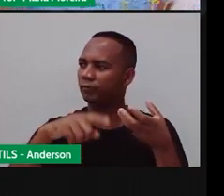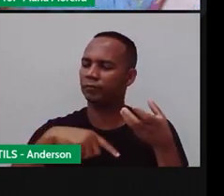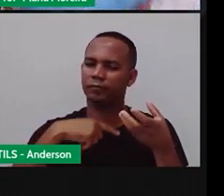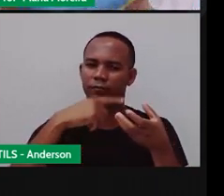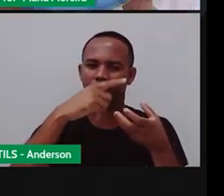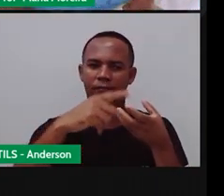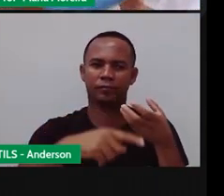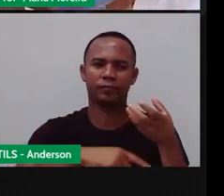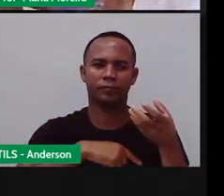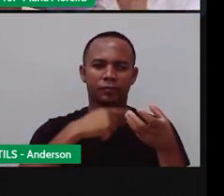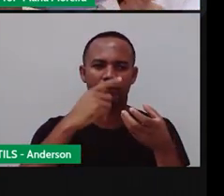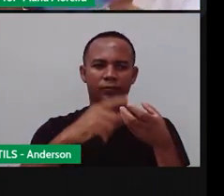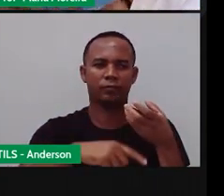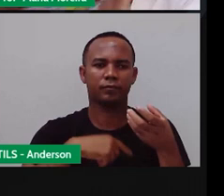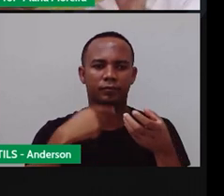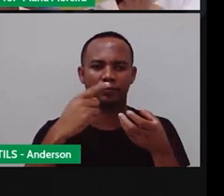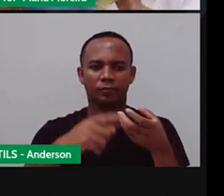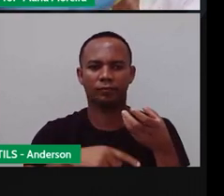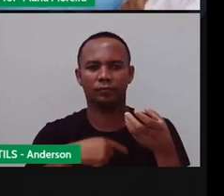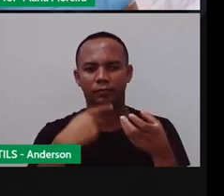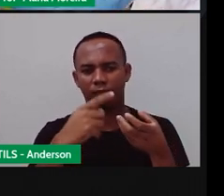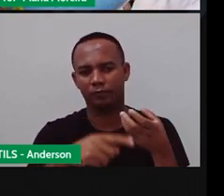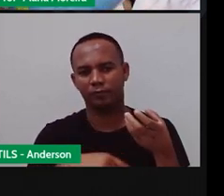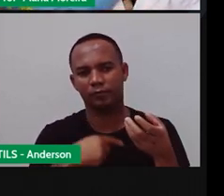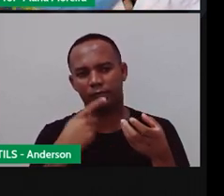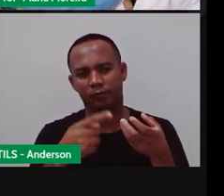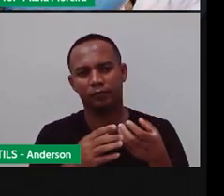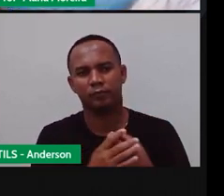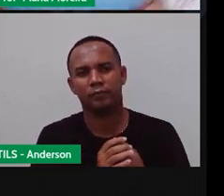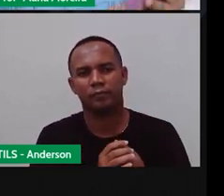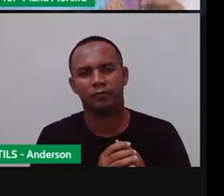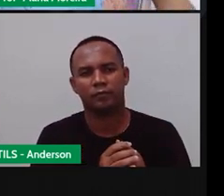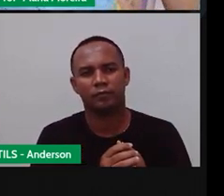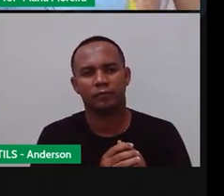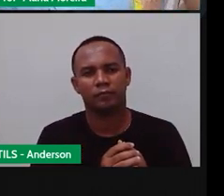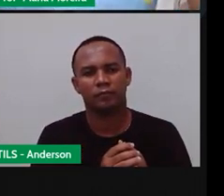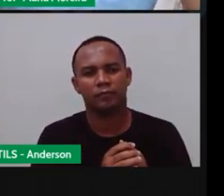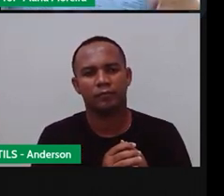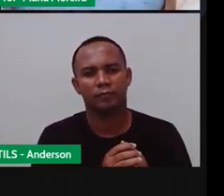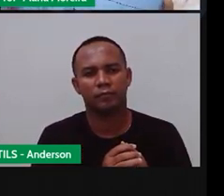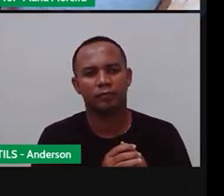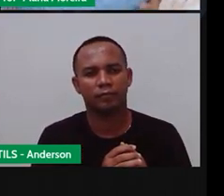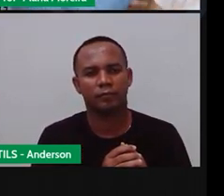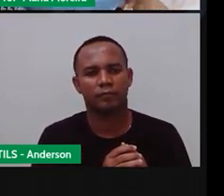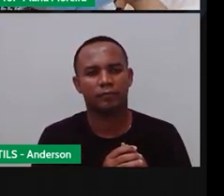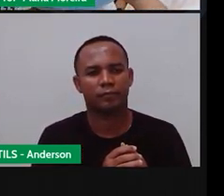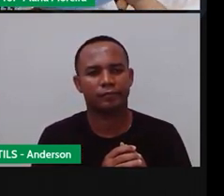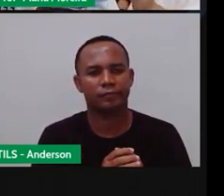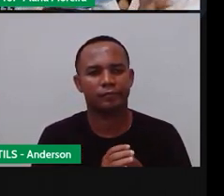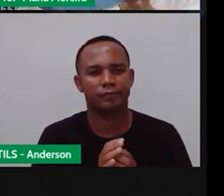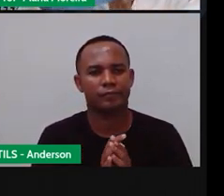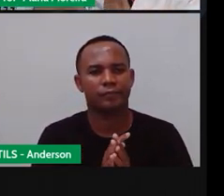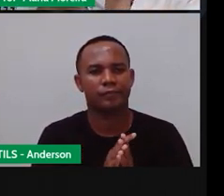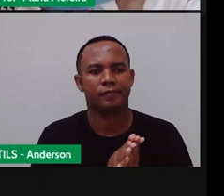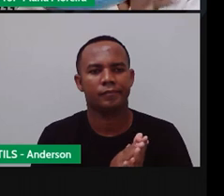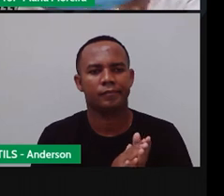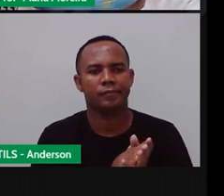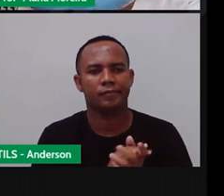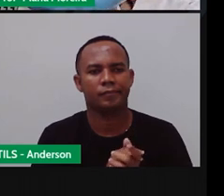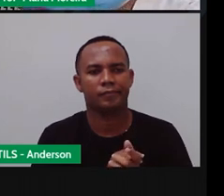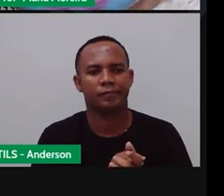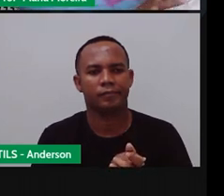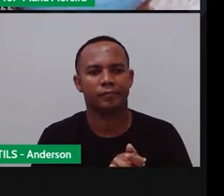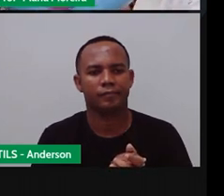De girar, né, ao entorno dela, lembra? Deixa eu ver, tá de cabeça para baixo, tá. Pronto, aqui. Que ela poderia